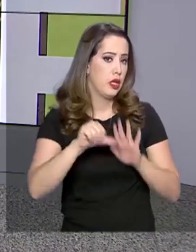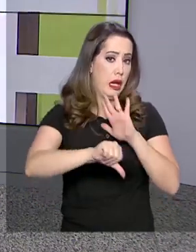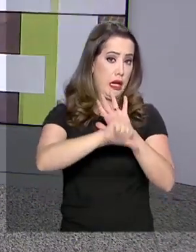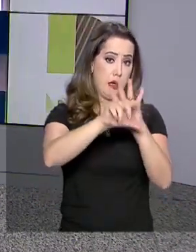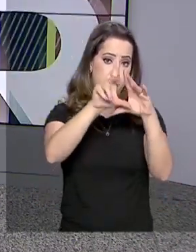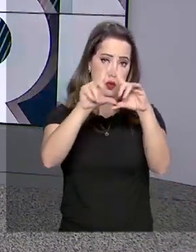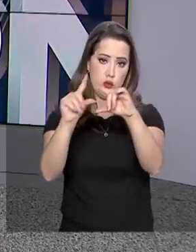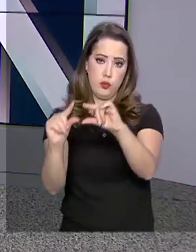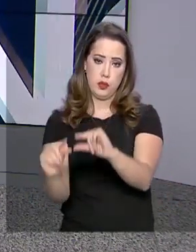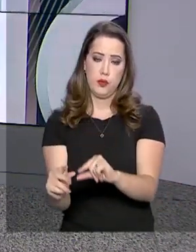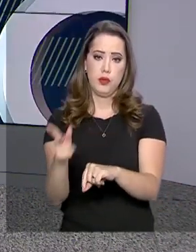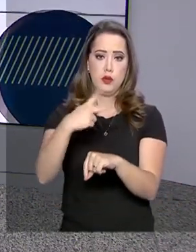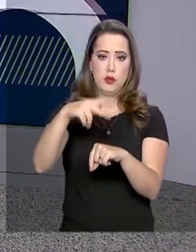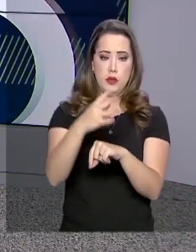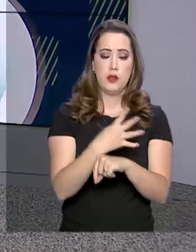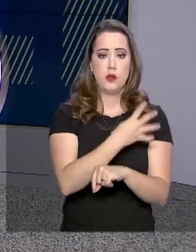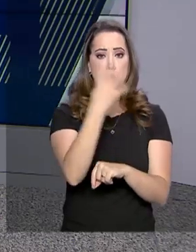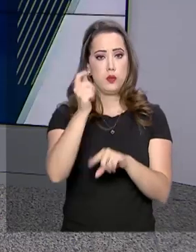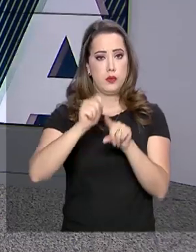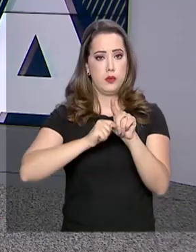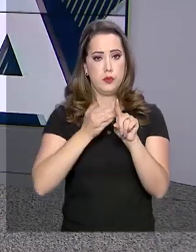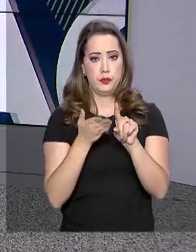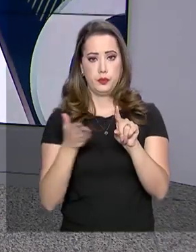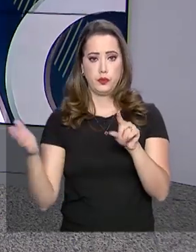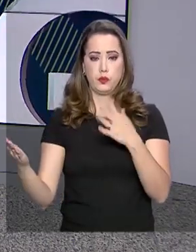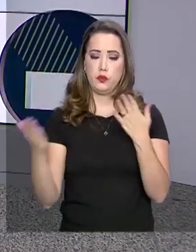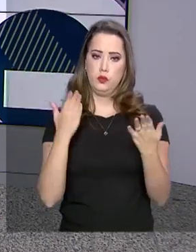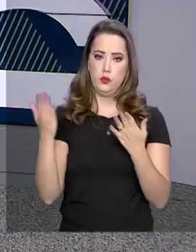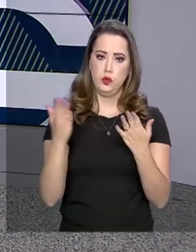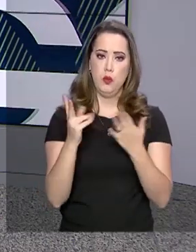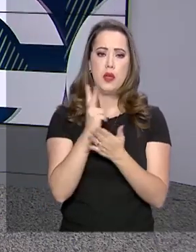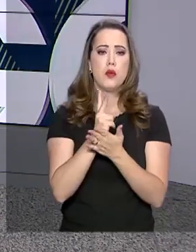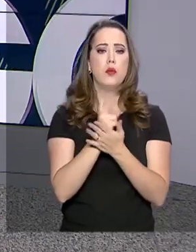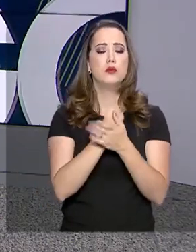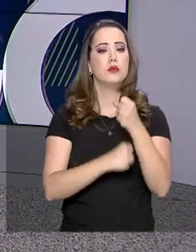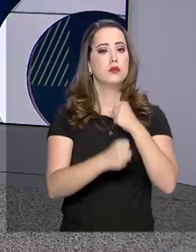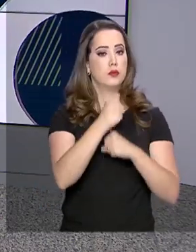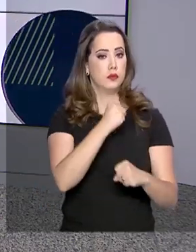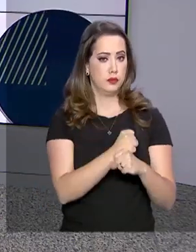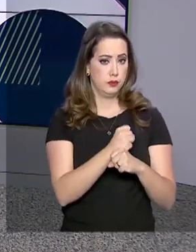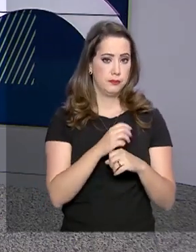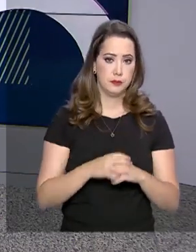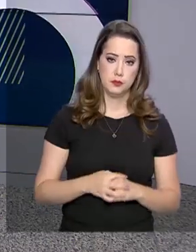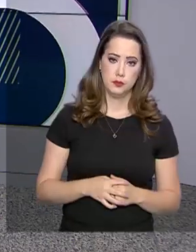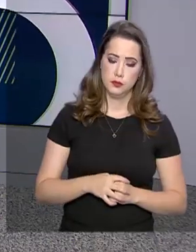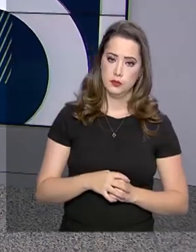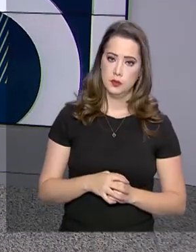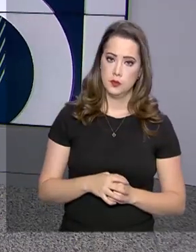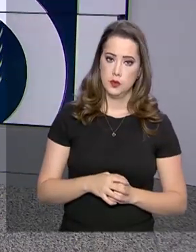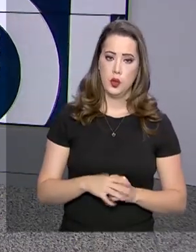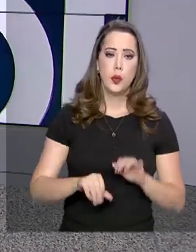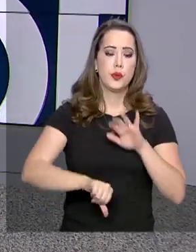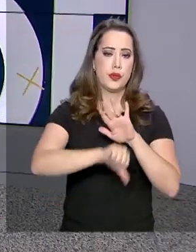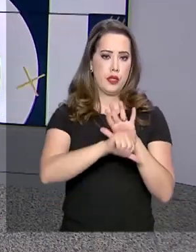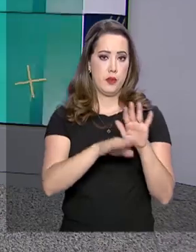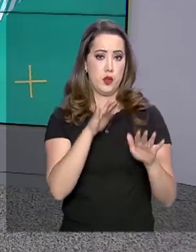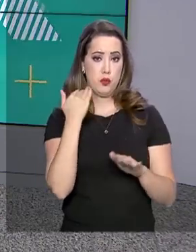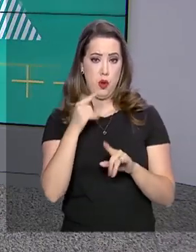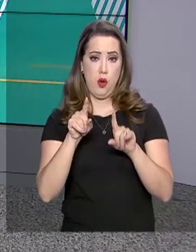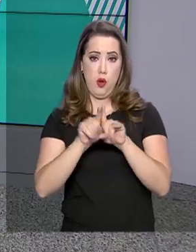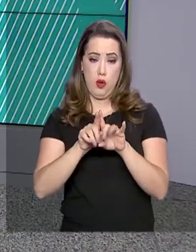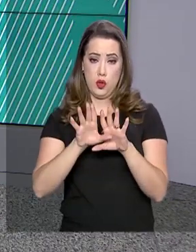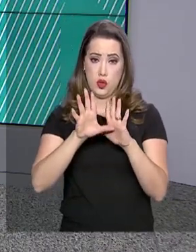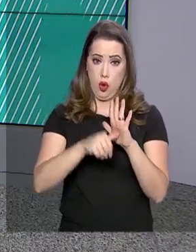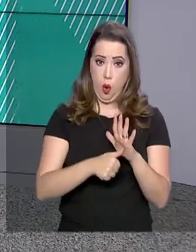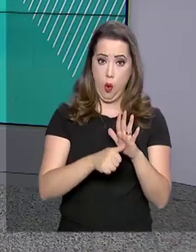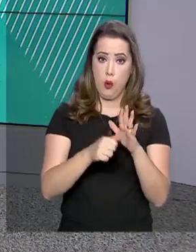país nos quatro primeiros meses deste ano, em comparação com o mesmo período de 2018. Os crimes de homicídio e roubo a